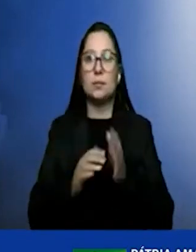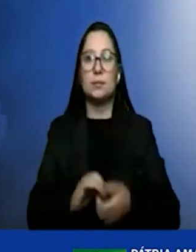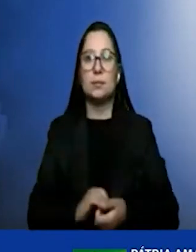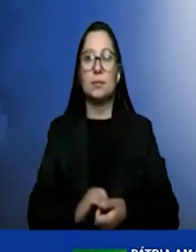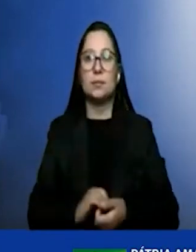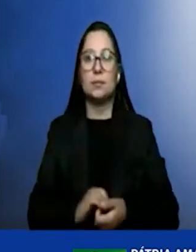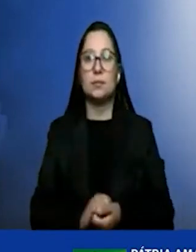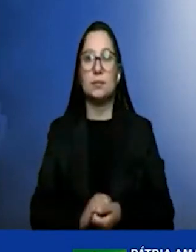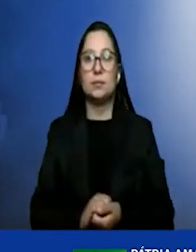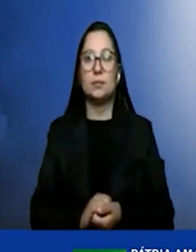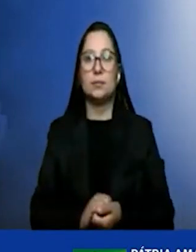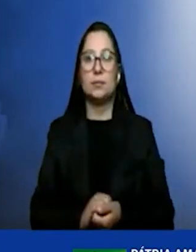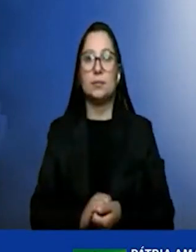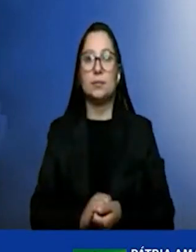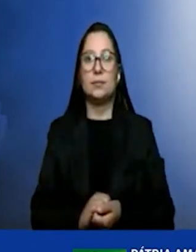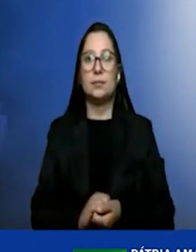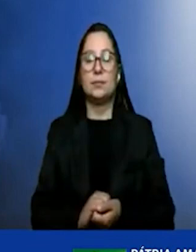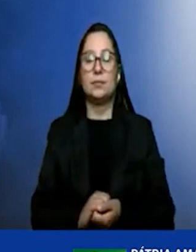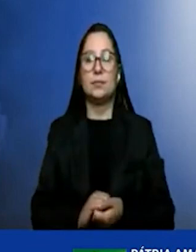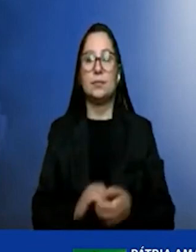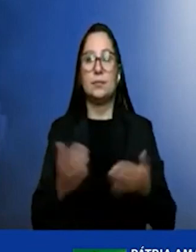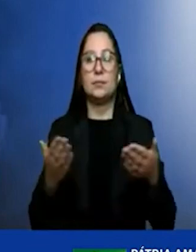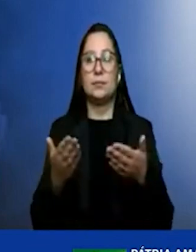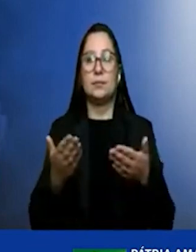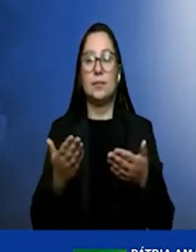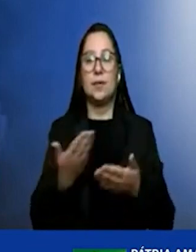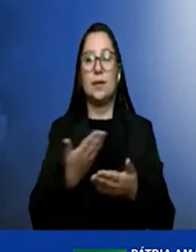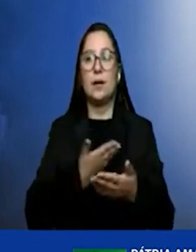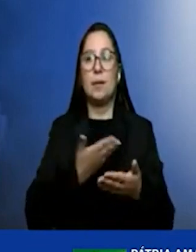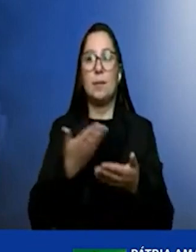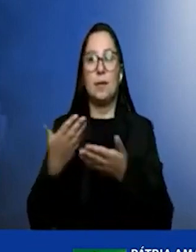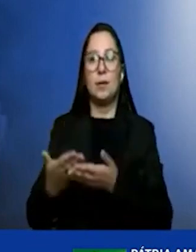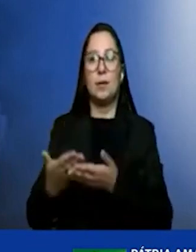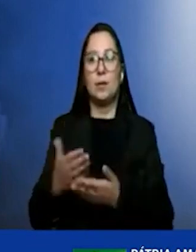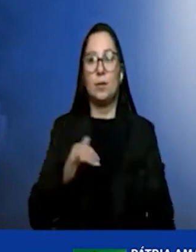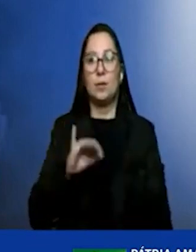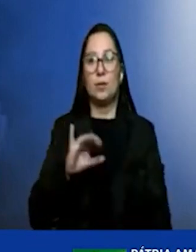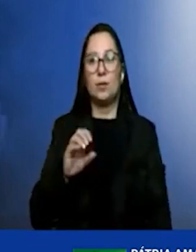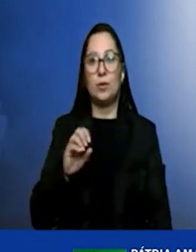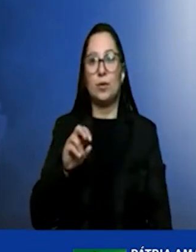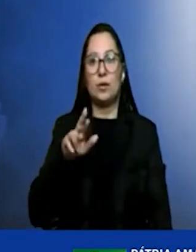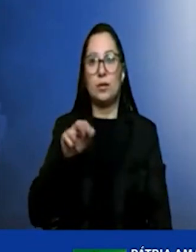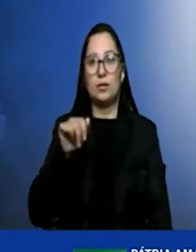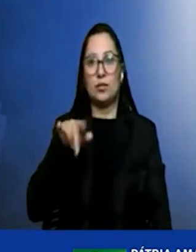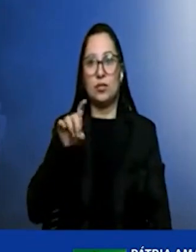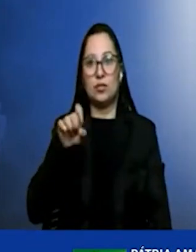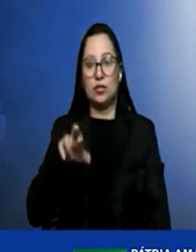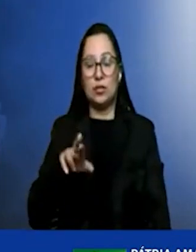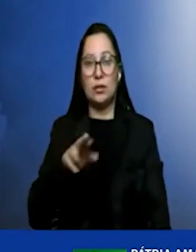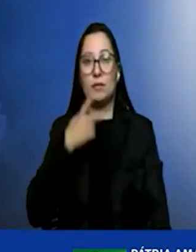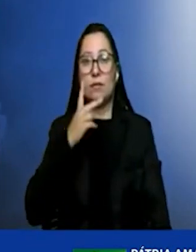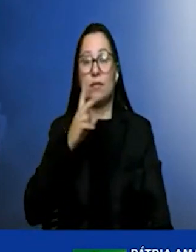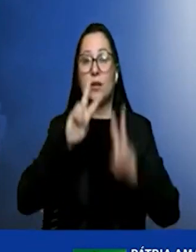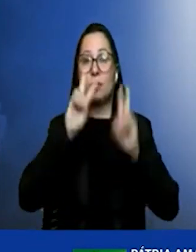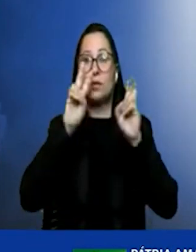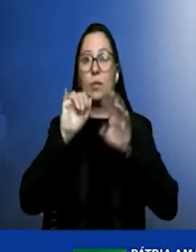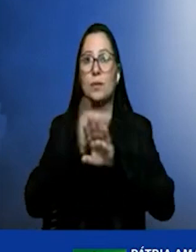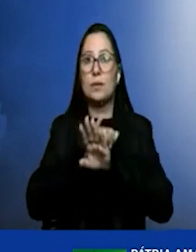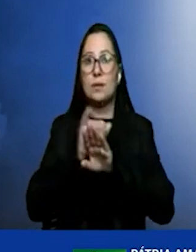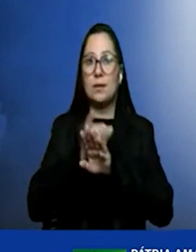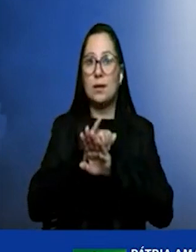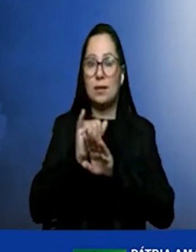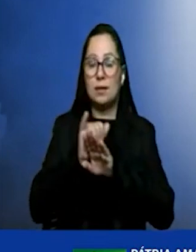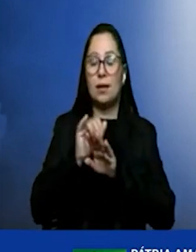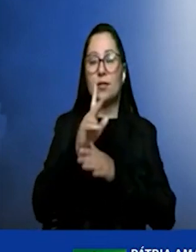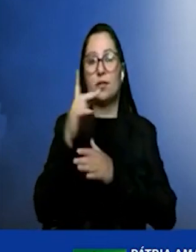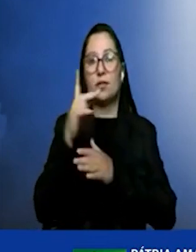o nosso amigo Jorandir, que dentro das estratégias de hub de hidrogênio verde no Brasil, tanto o Ceará como o